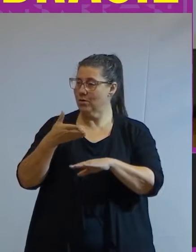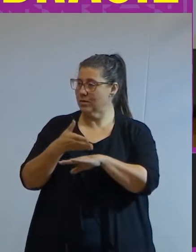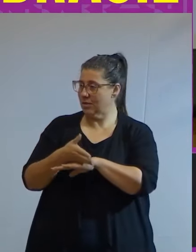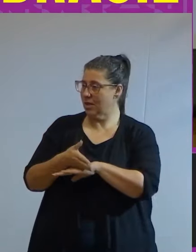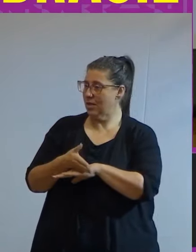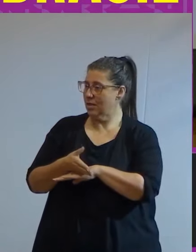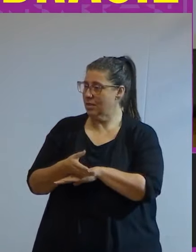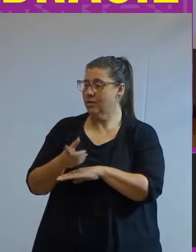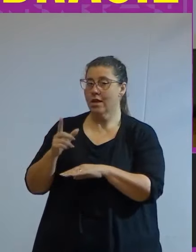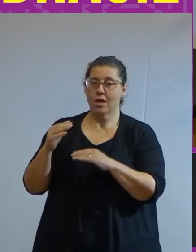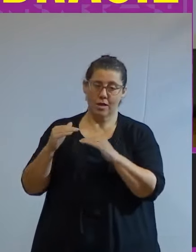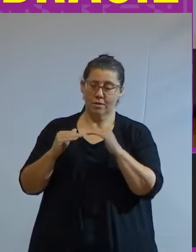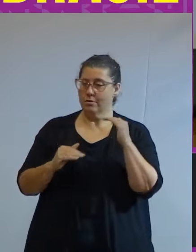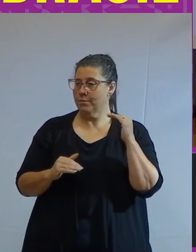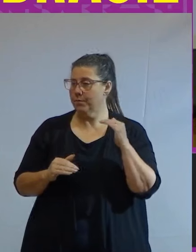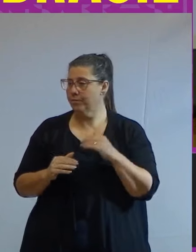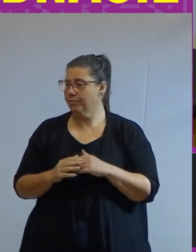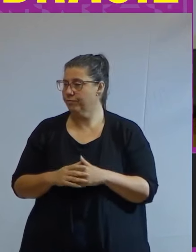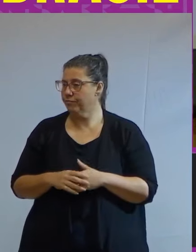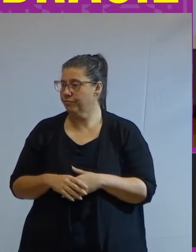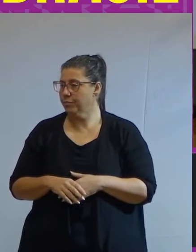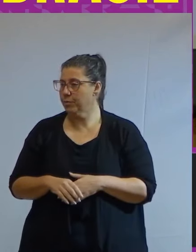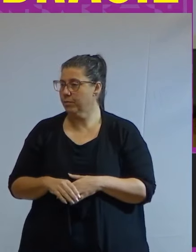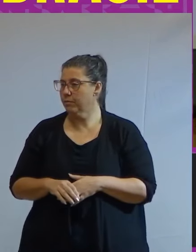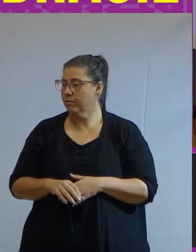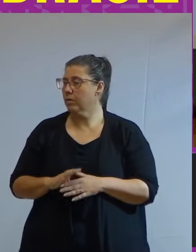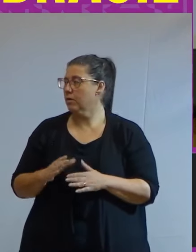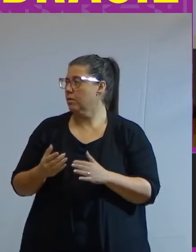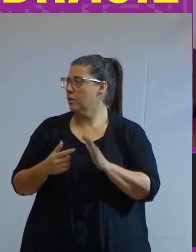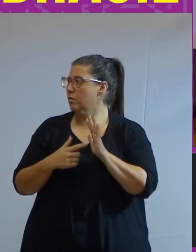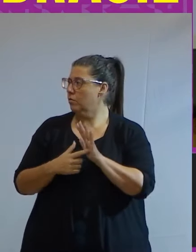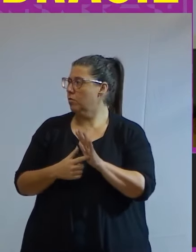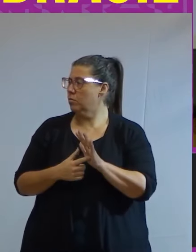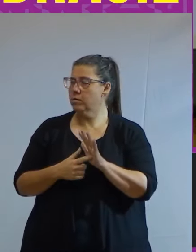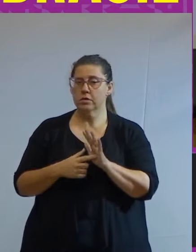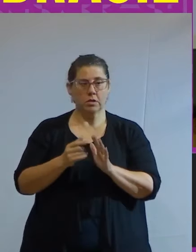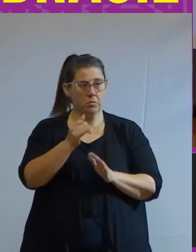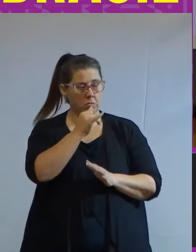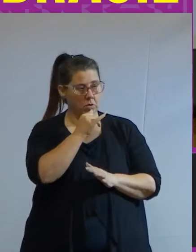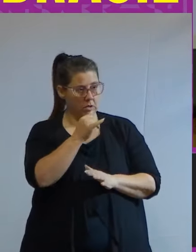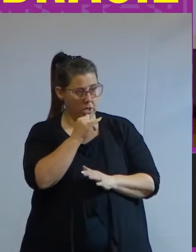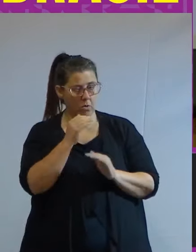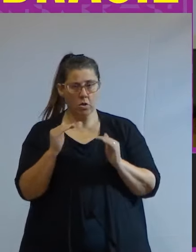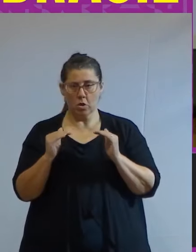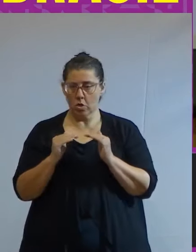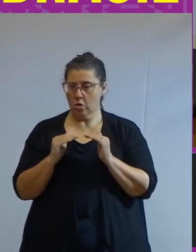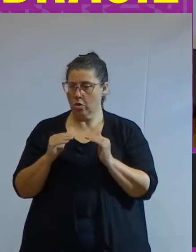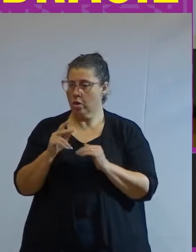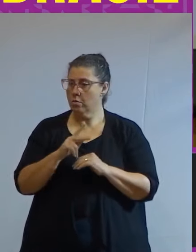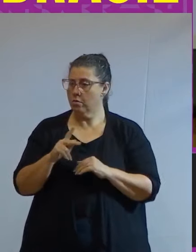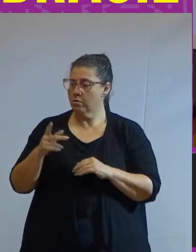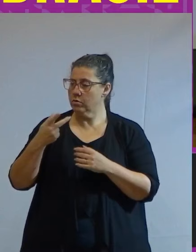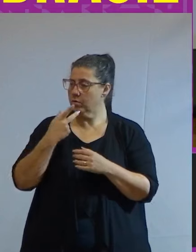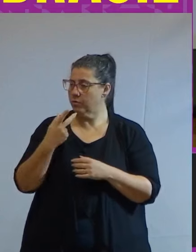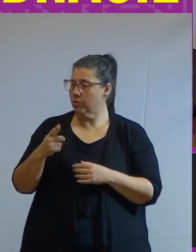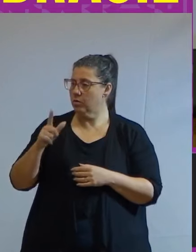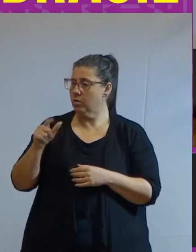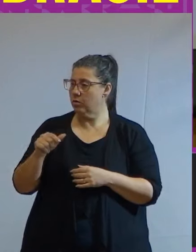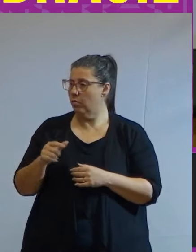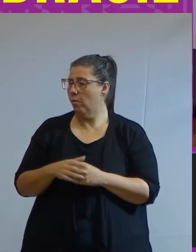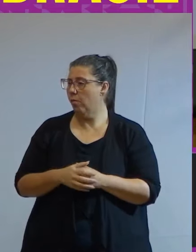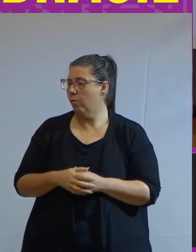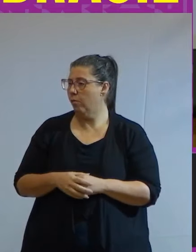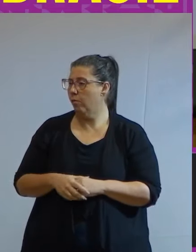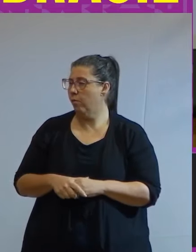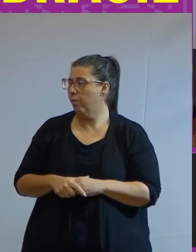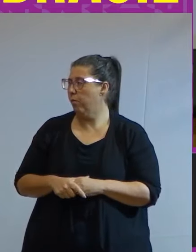tem a ver com a desigualdade então vou trazer até um exemplo que tem muito a ver que a professora falou muito bem que tem a ver também